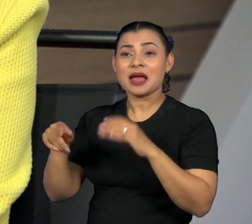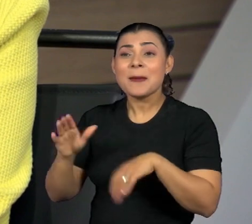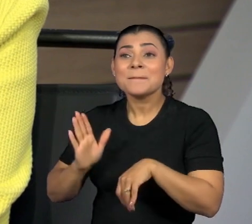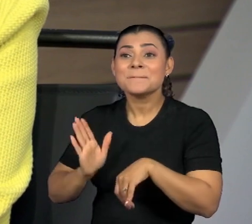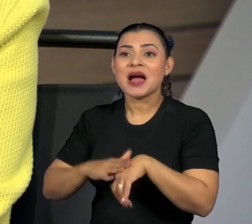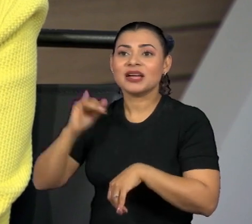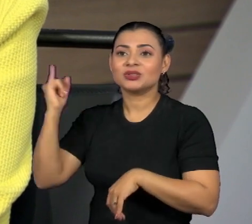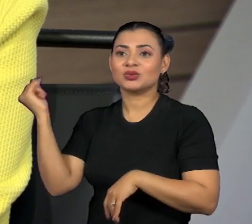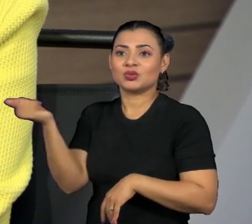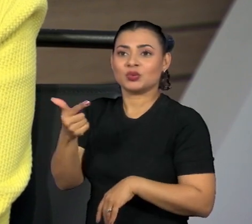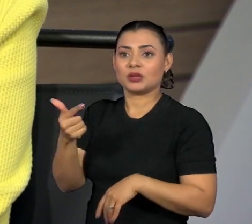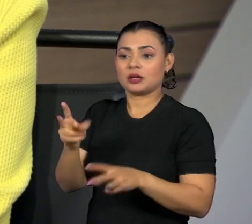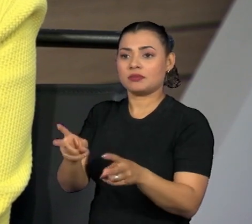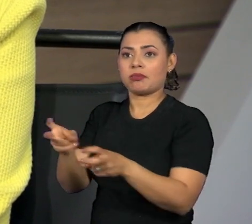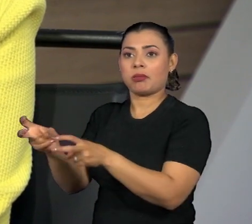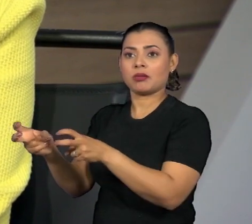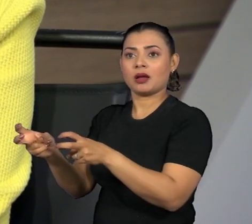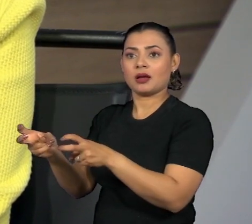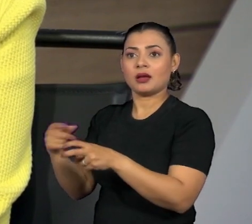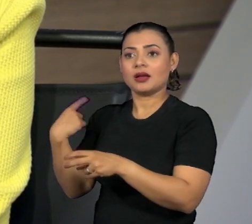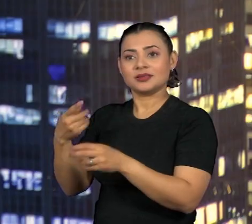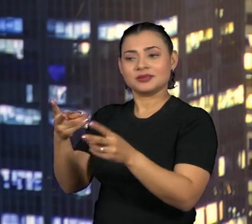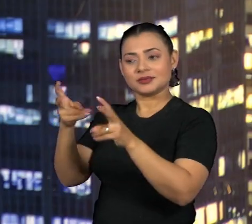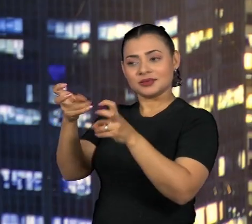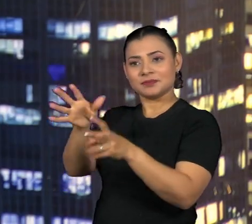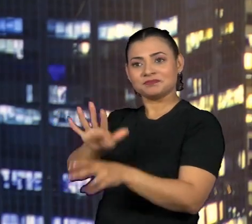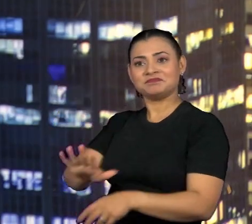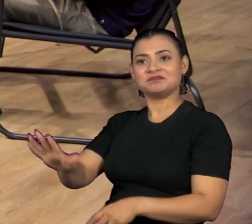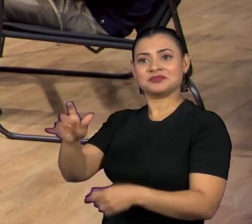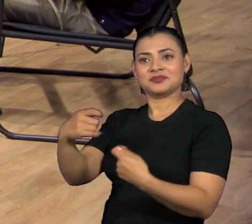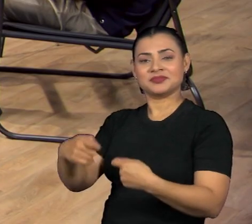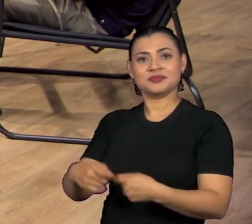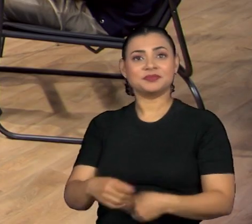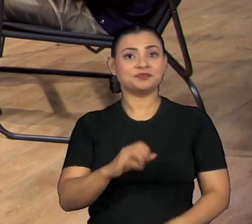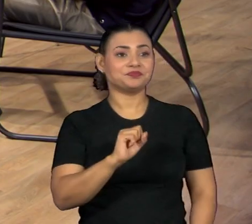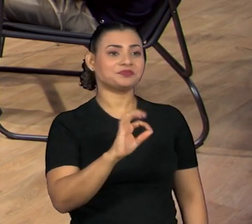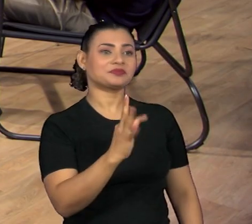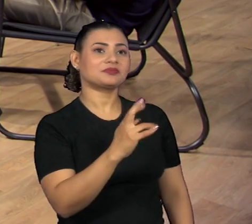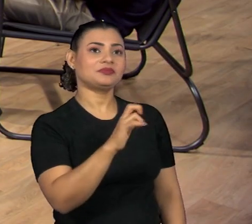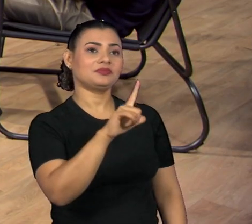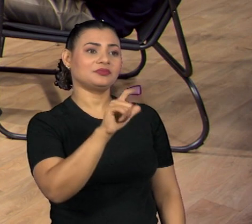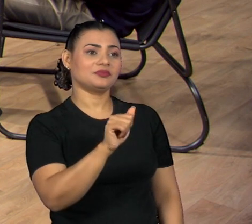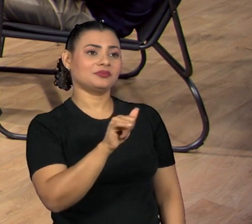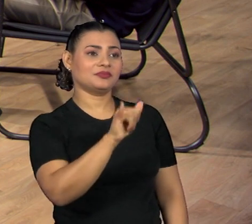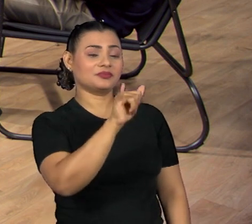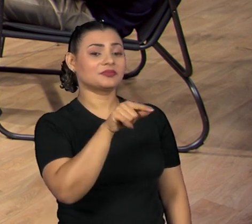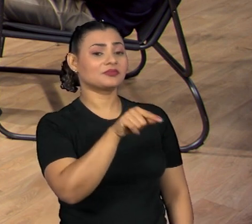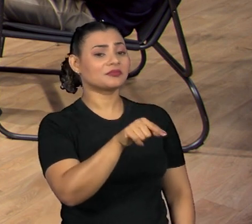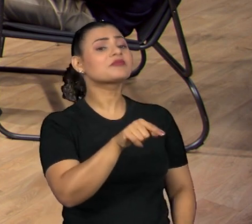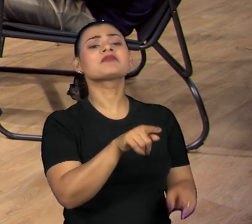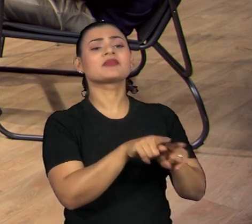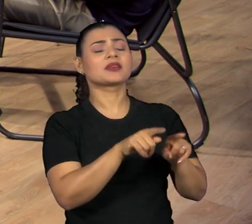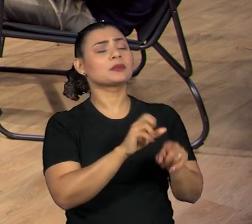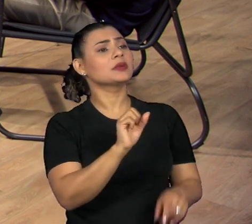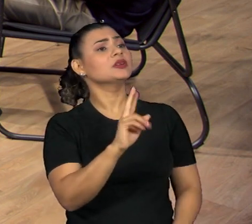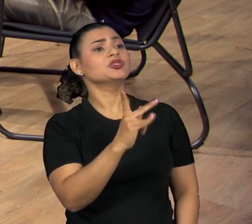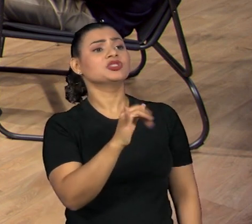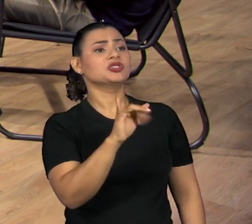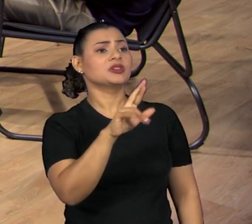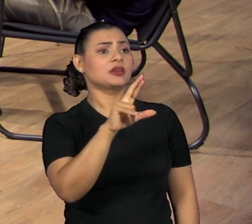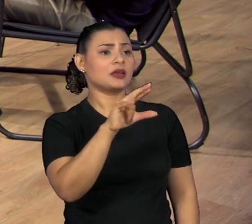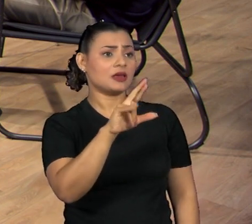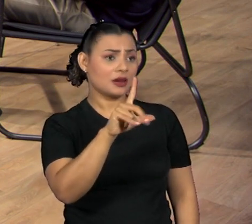que a gente deveria observar. Sheila, eu quero te ouvir ainda nesse sentido. Não é quando nós estamos falando de meio ambiente, o que isso